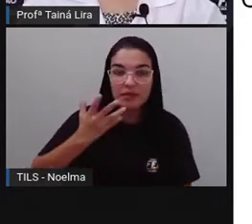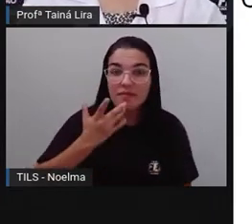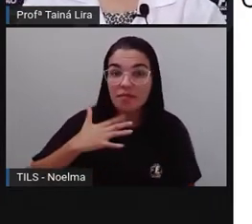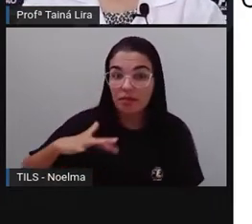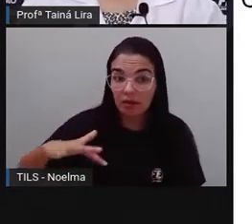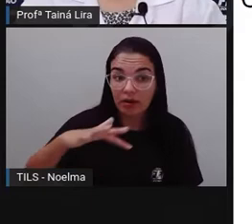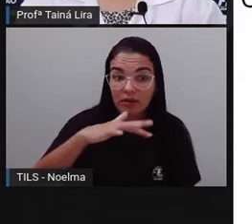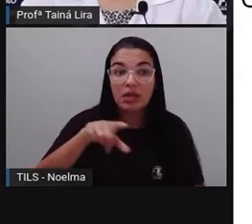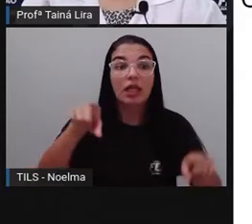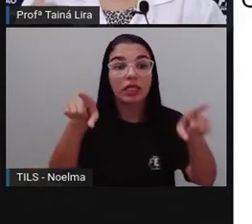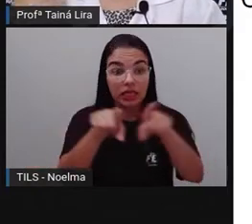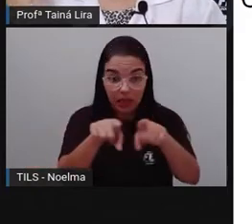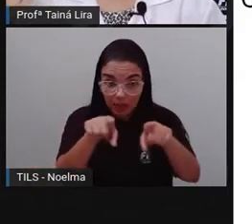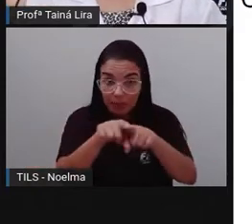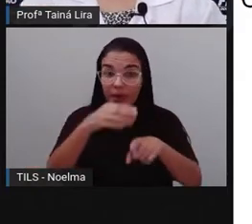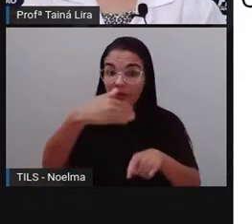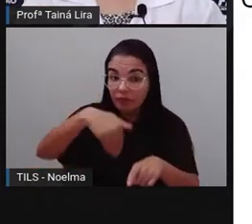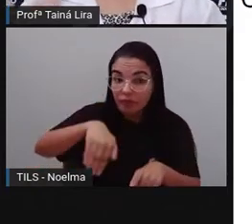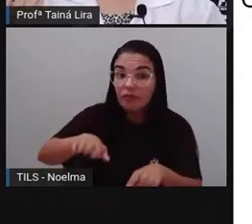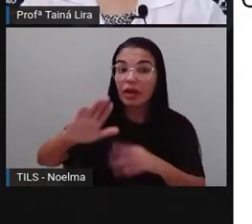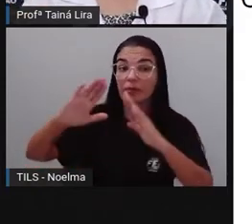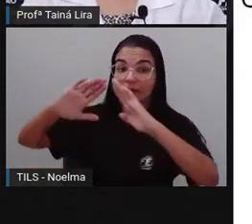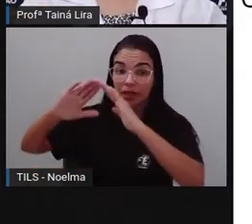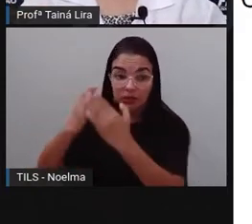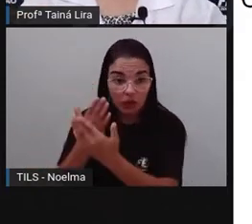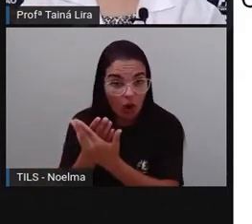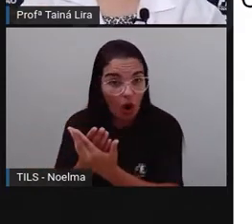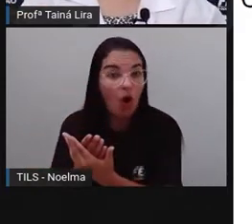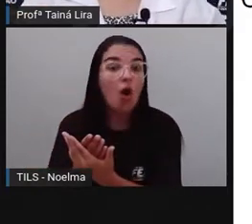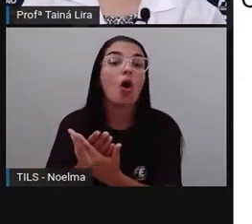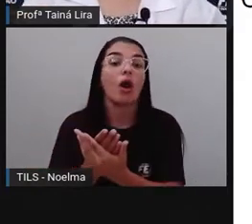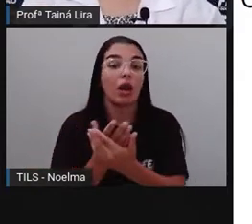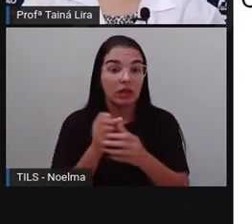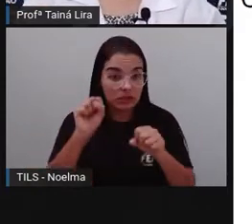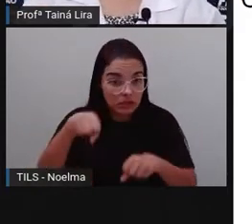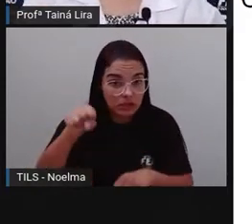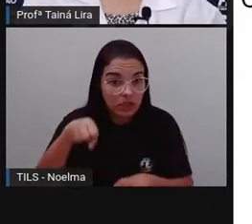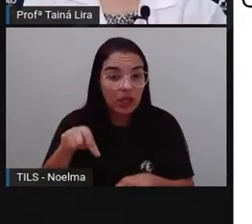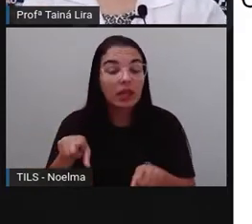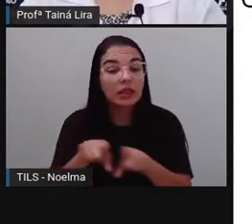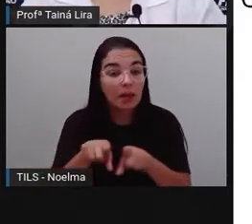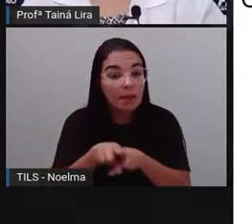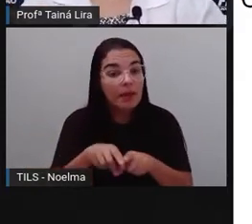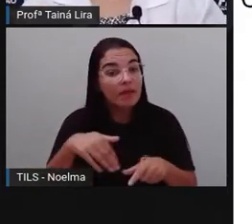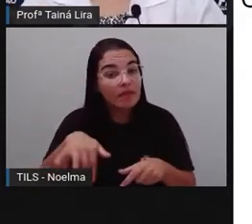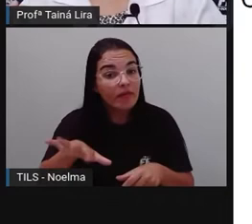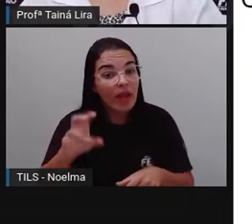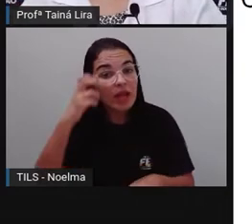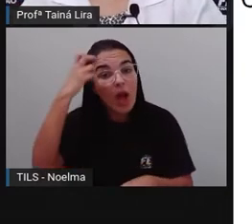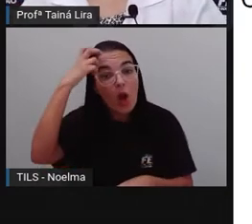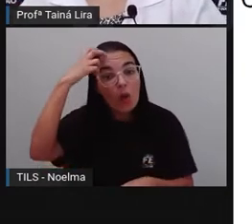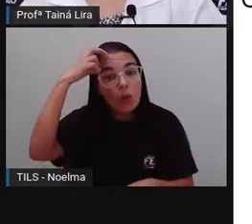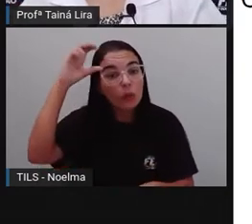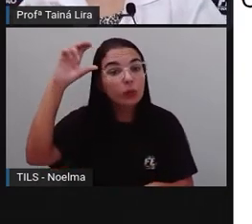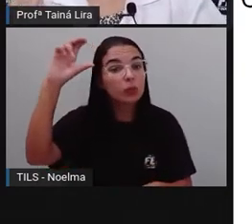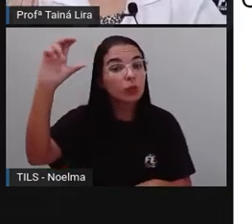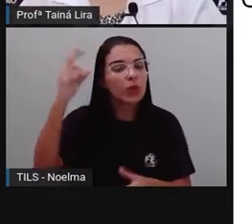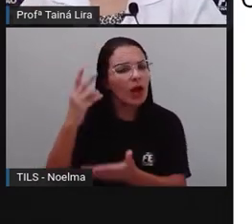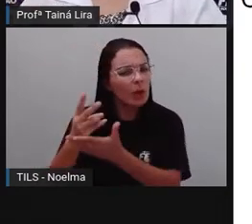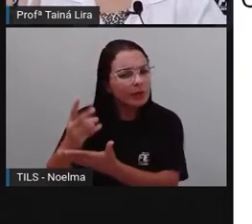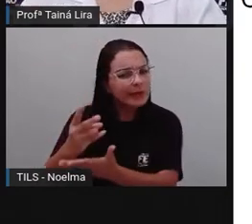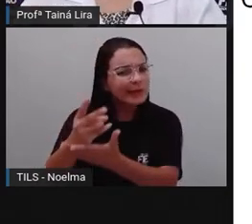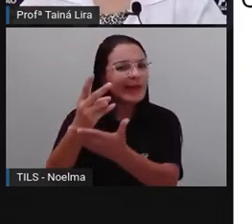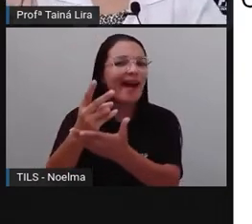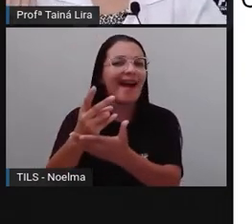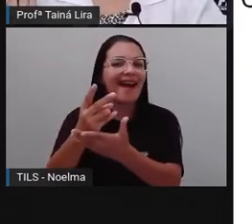escola, e elas também vão aprender as tradições com as pessoas mais velhas, e o